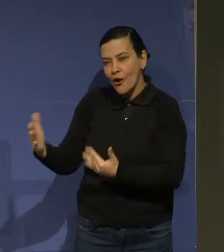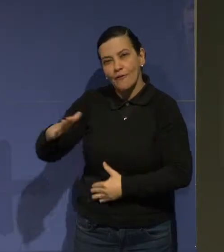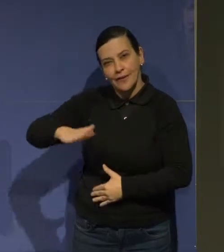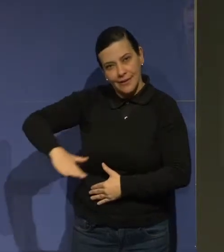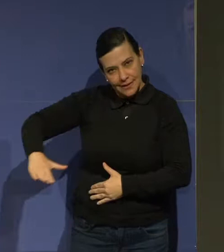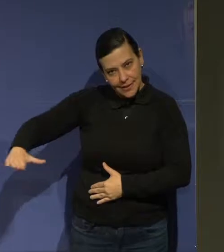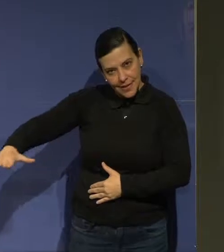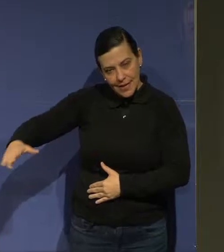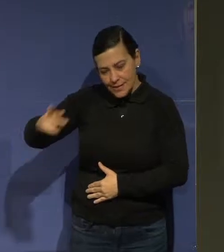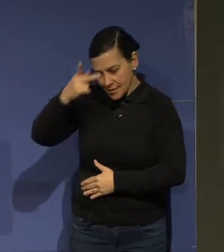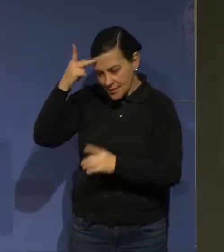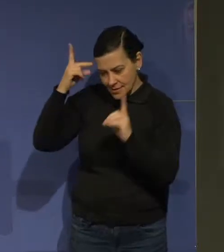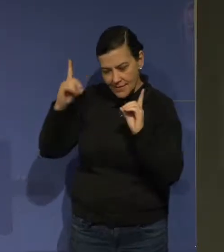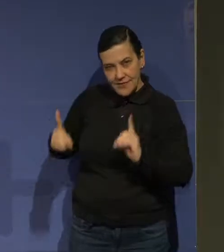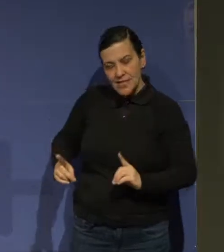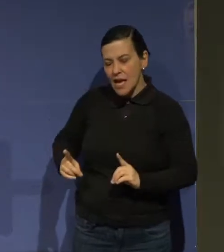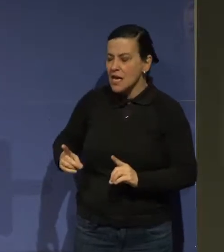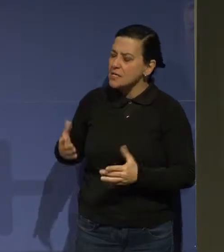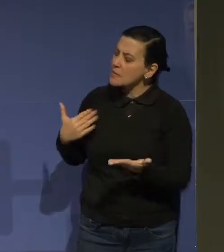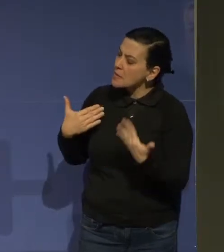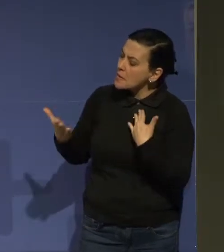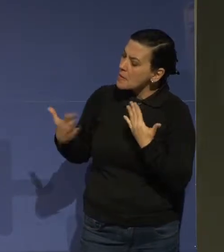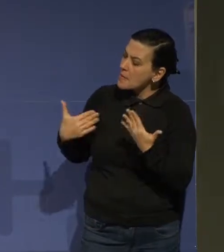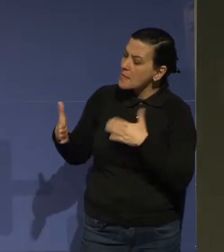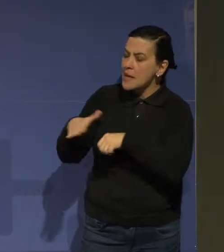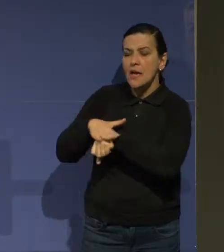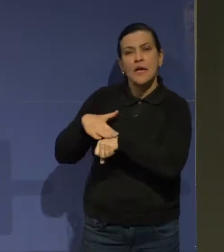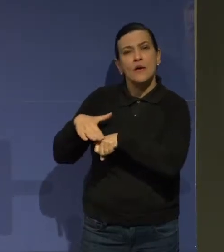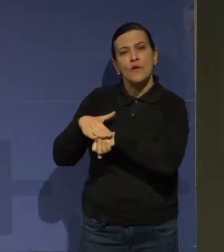Dispositivos de celular de 52%.